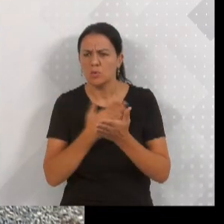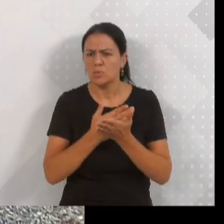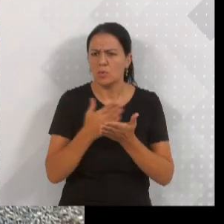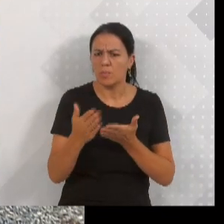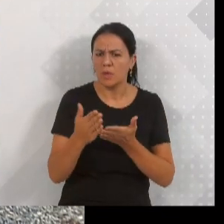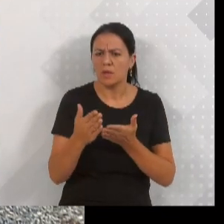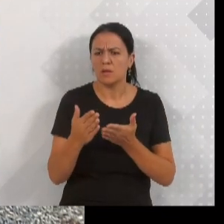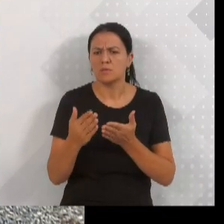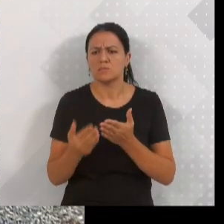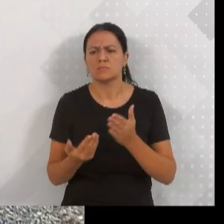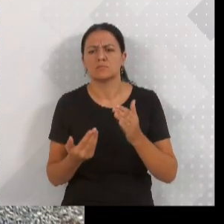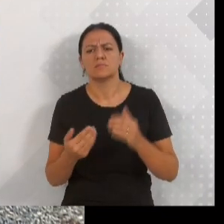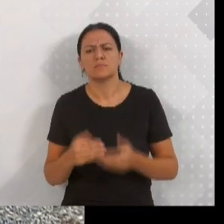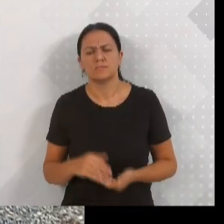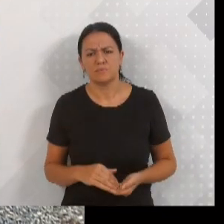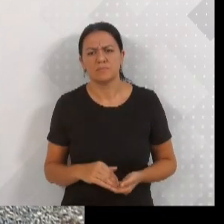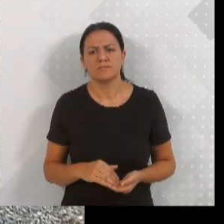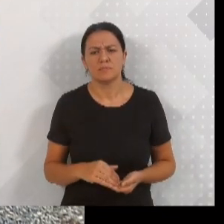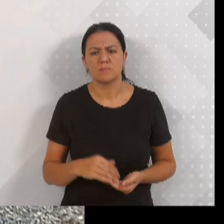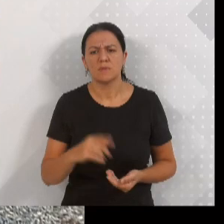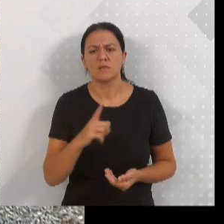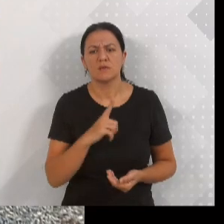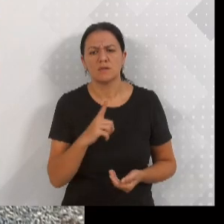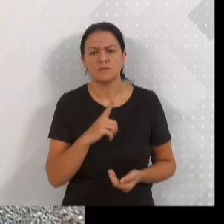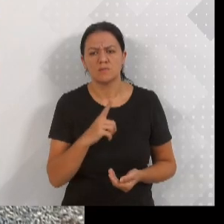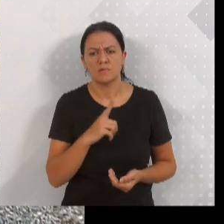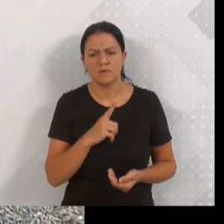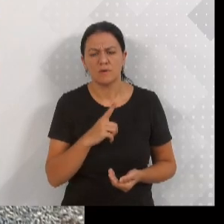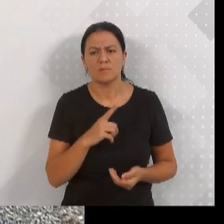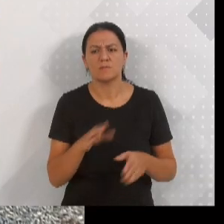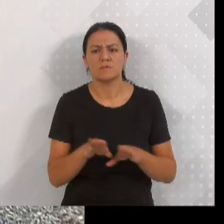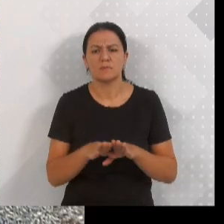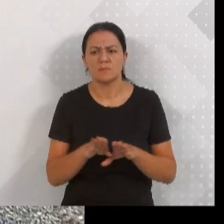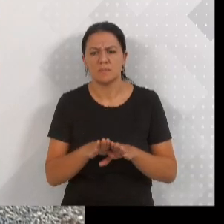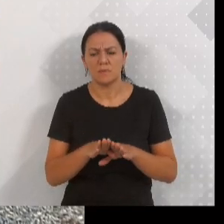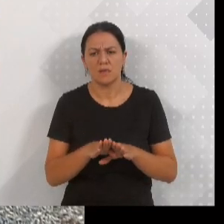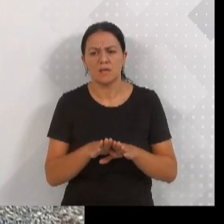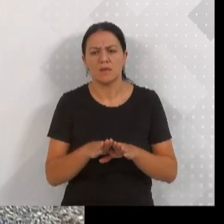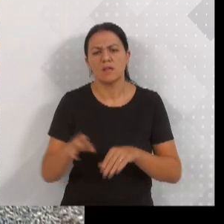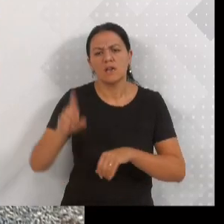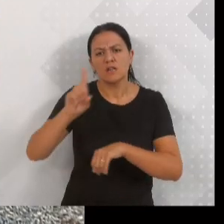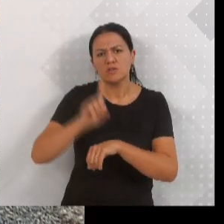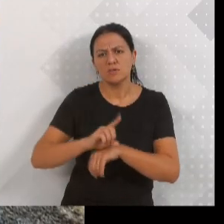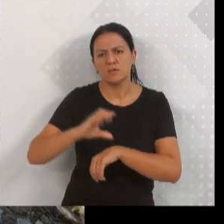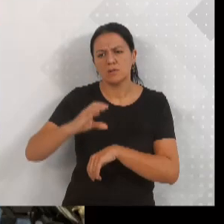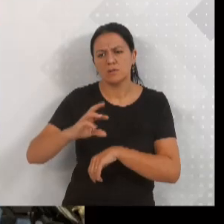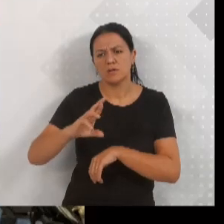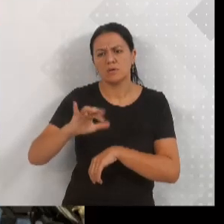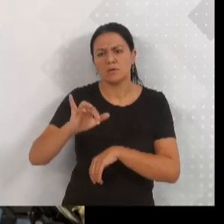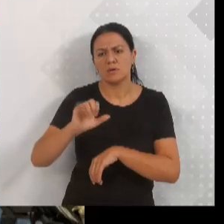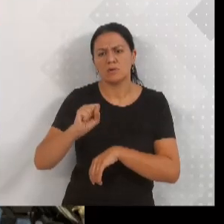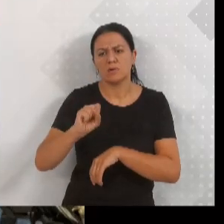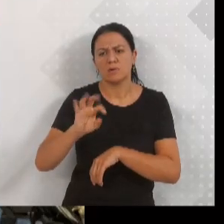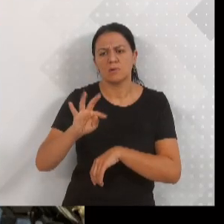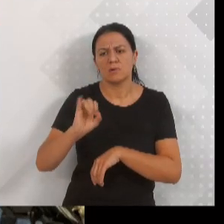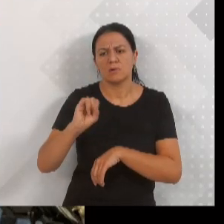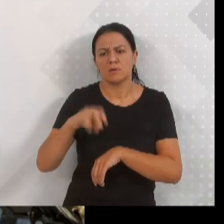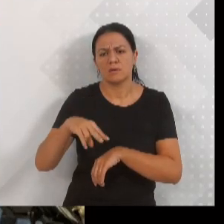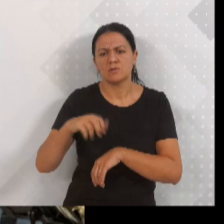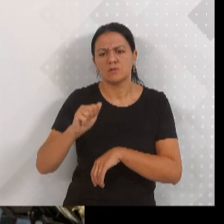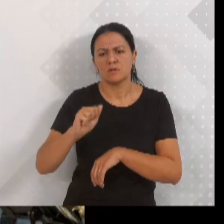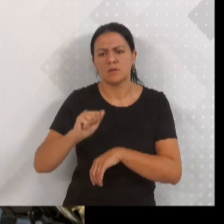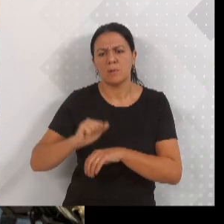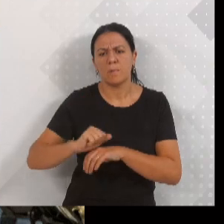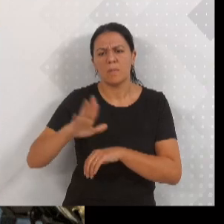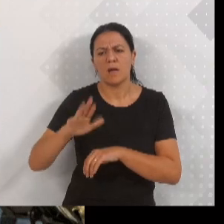sua fundação, e tivemos aí, conforme a diretora Cristina falou, mais de 19 anos